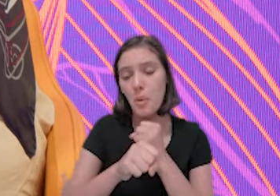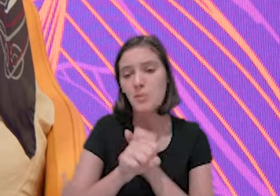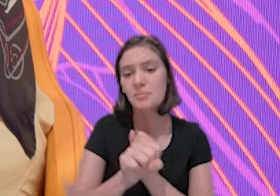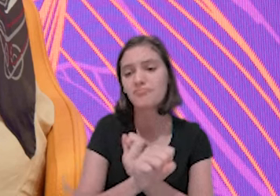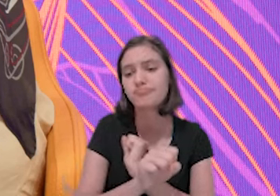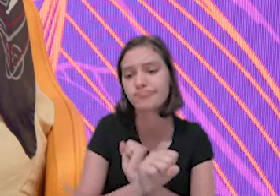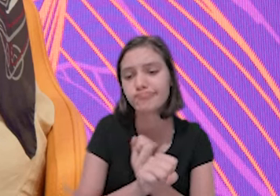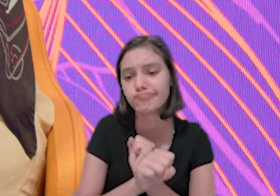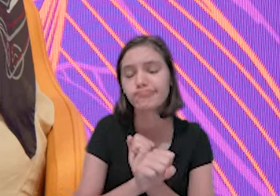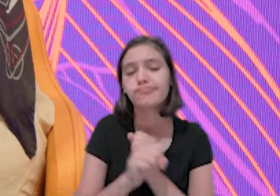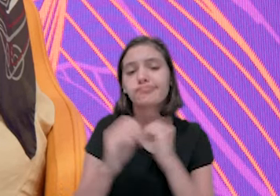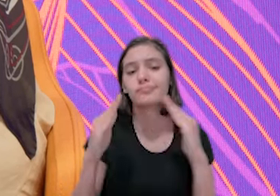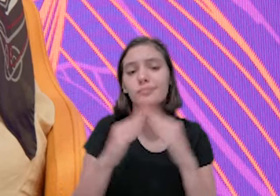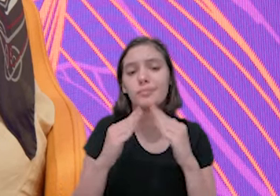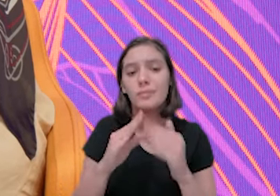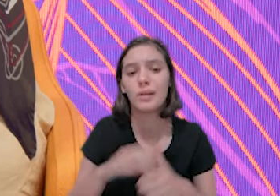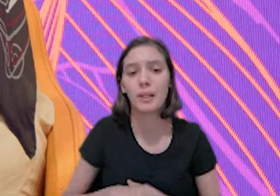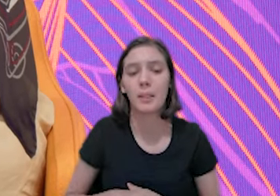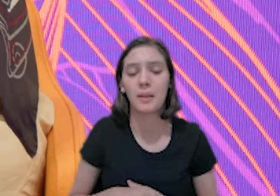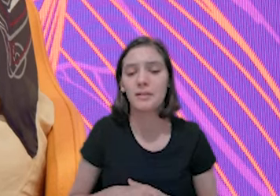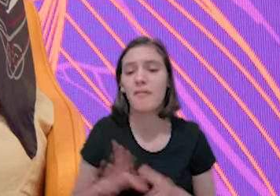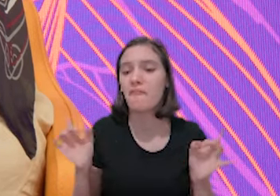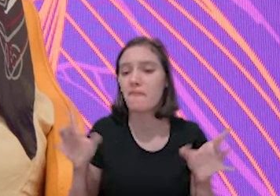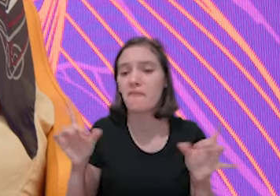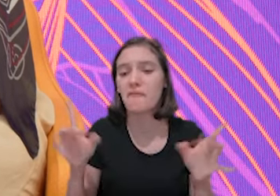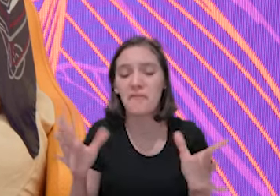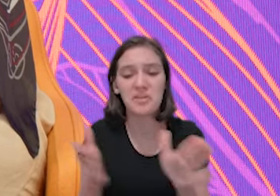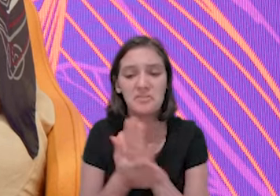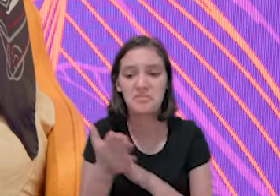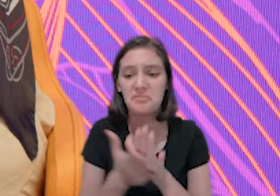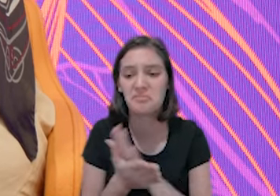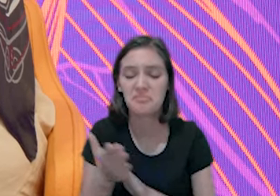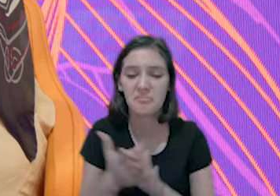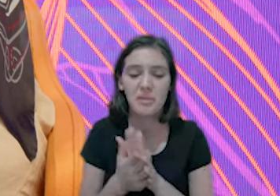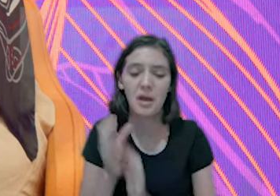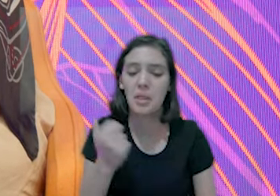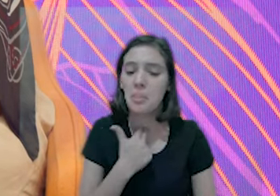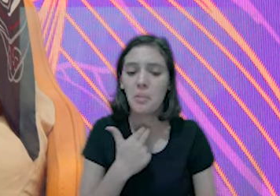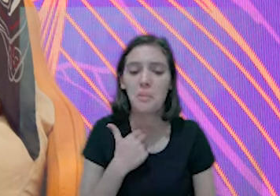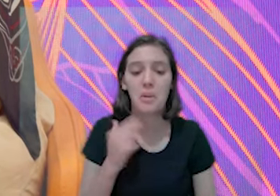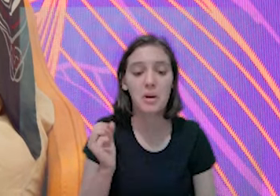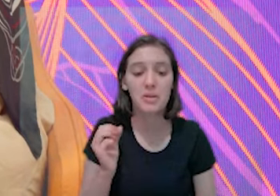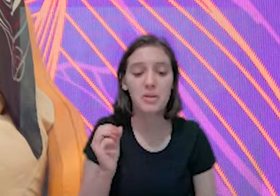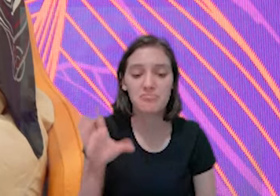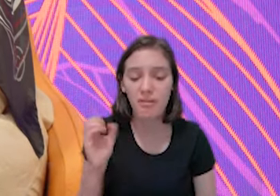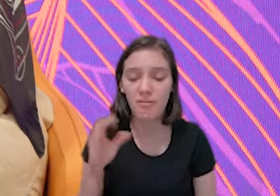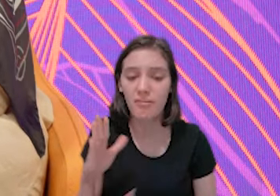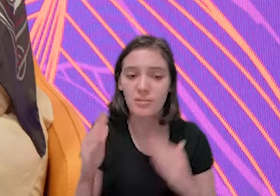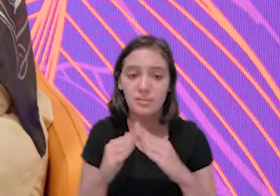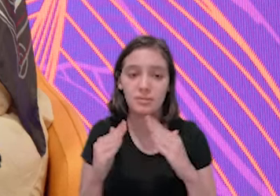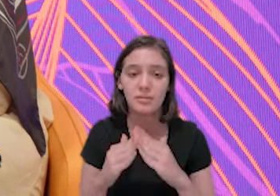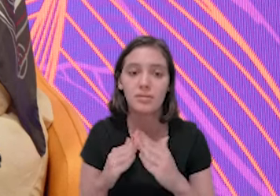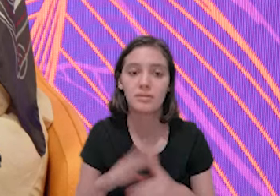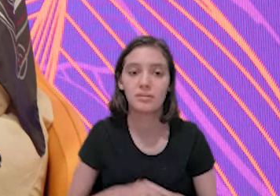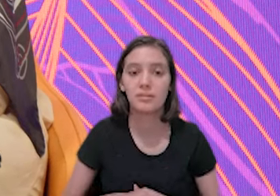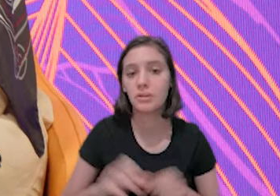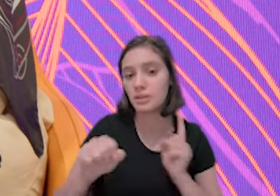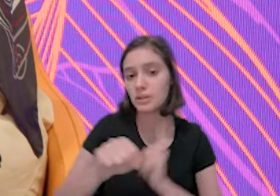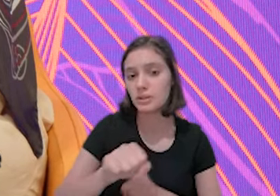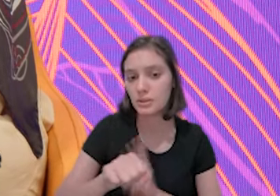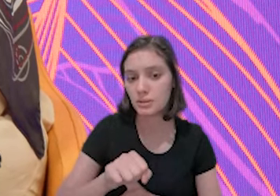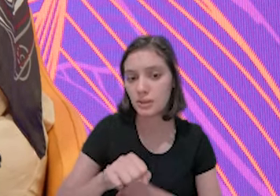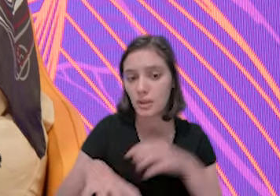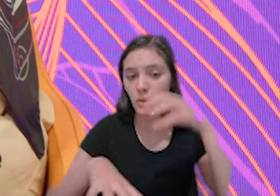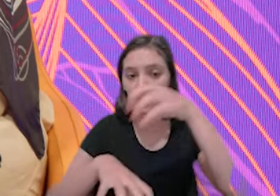que um ano estava em casa. Não vende nada, não sai de casa. Mas